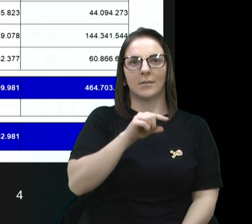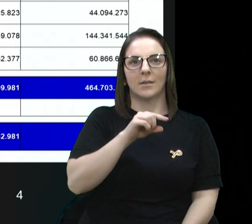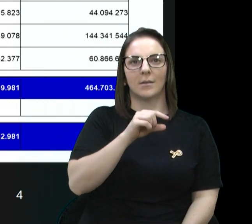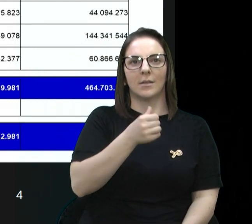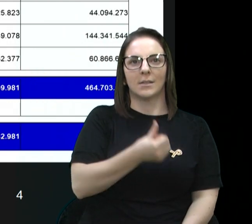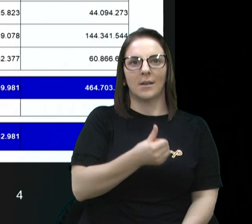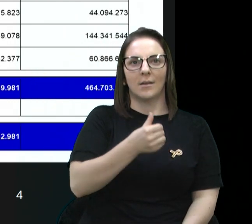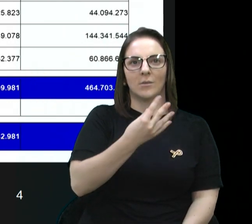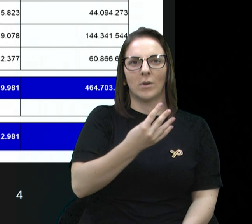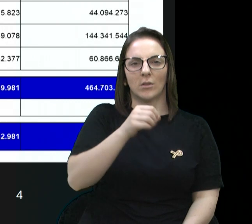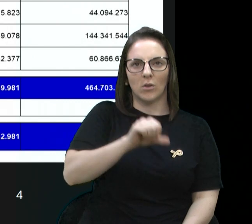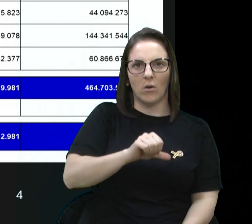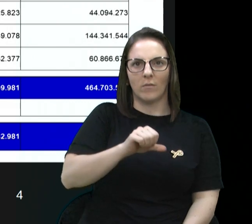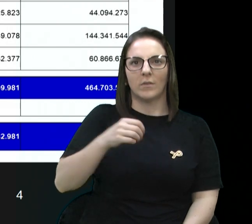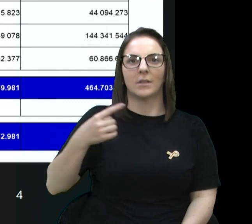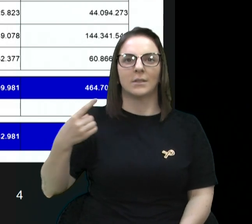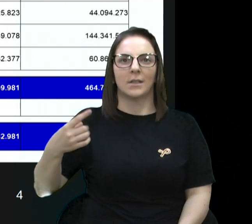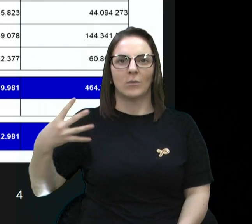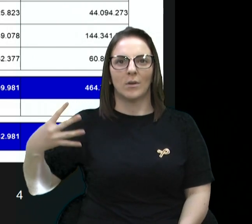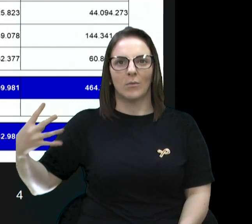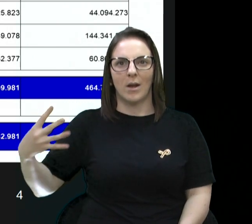.341.000.